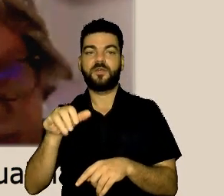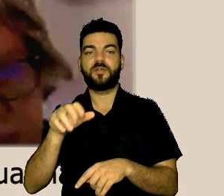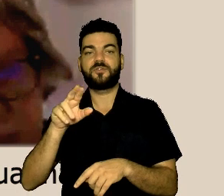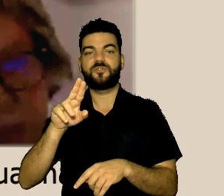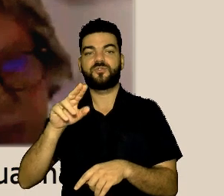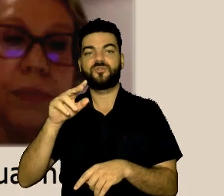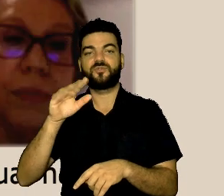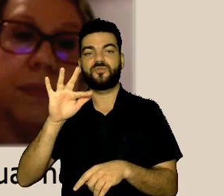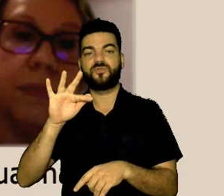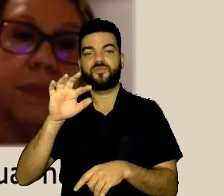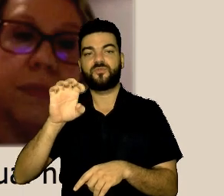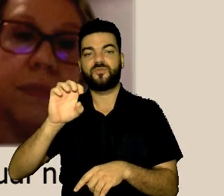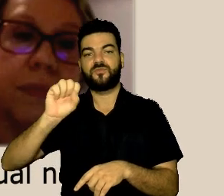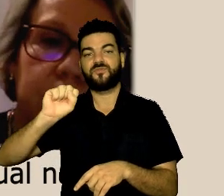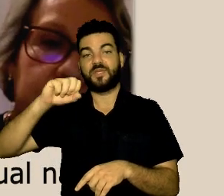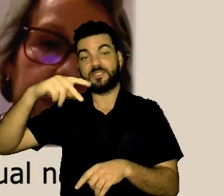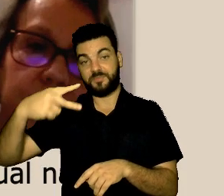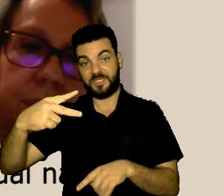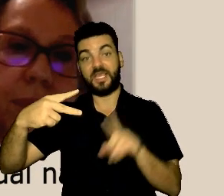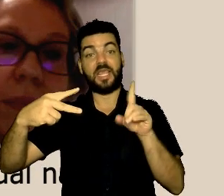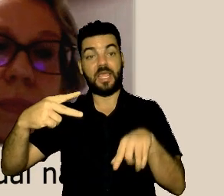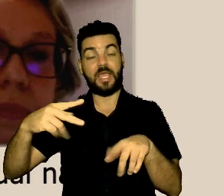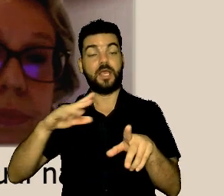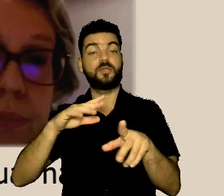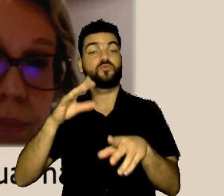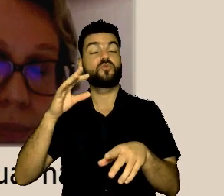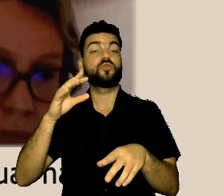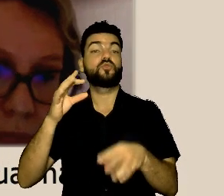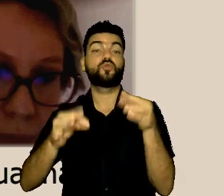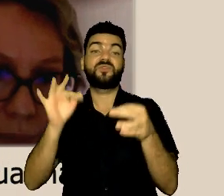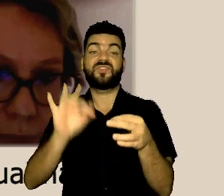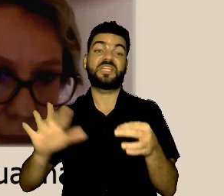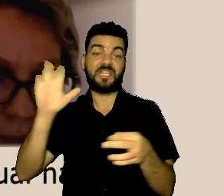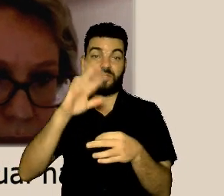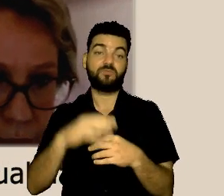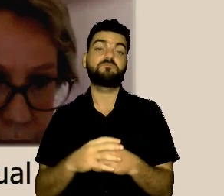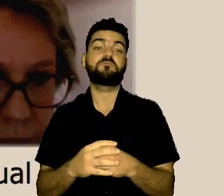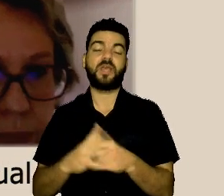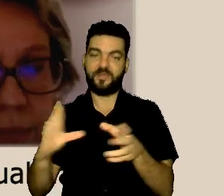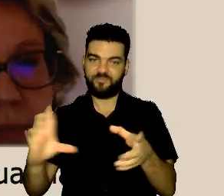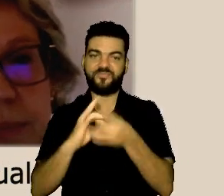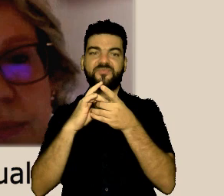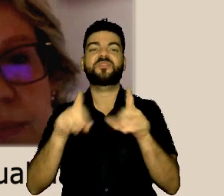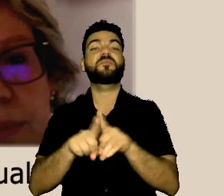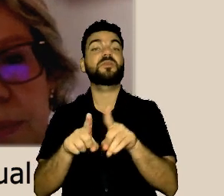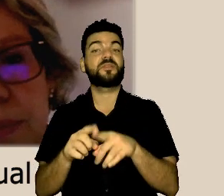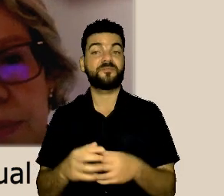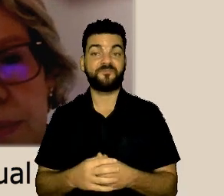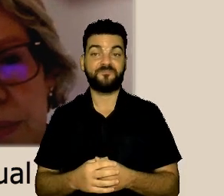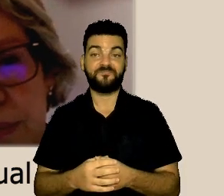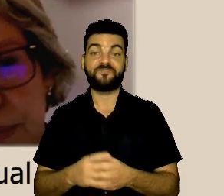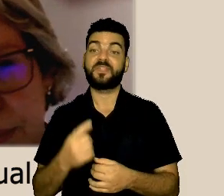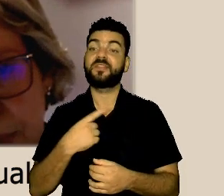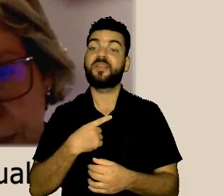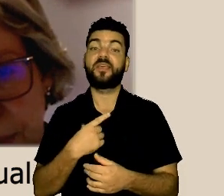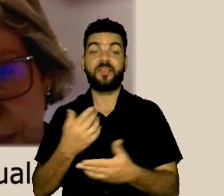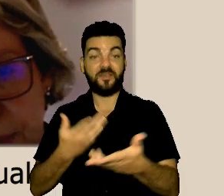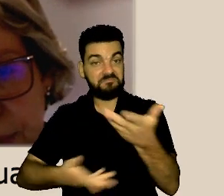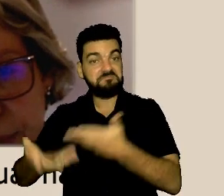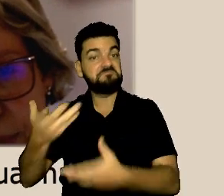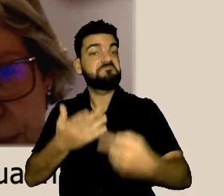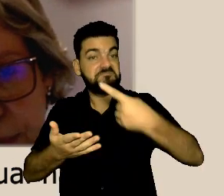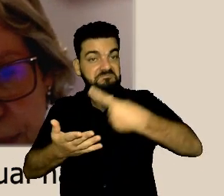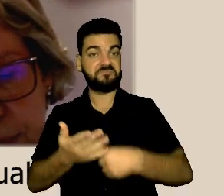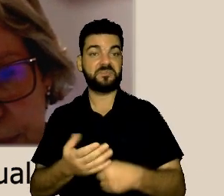Sul. Estamos contando com o apoio da ABO Nacional, que é a Associação Brasileira de